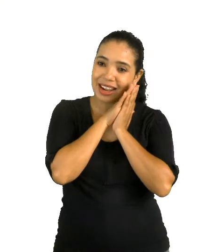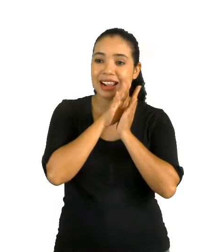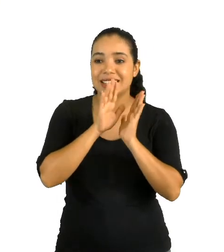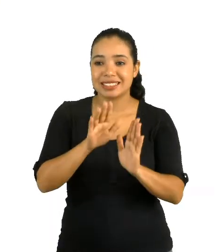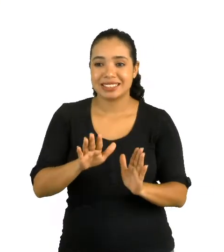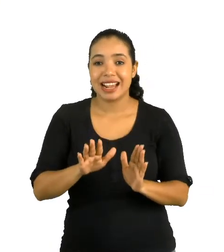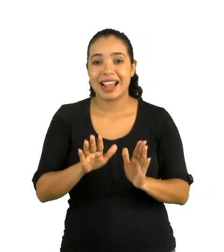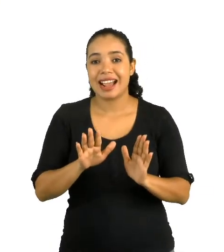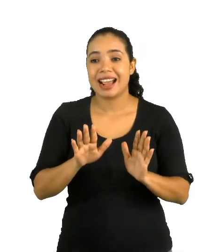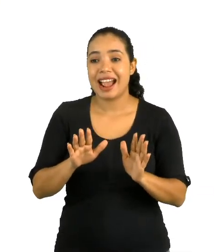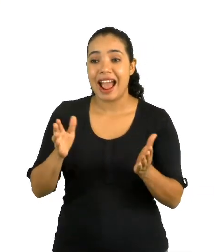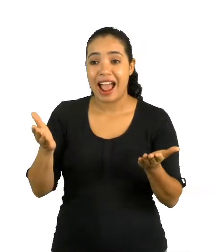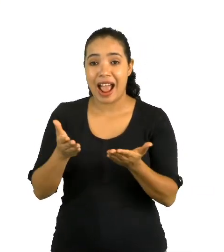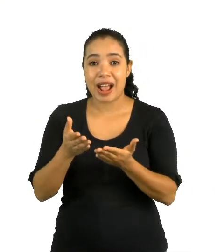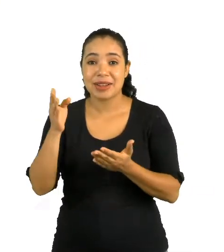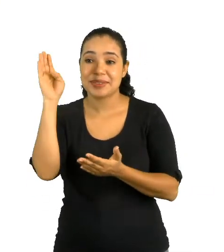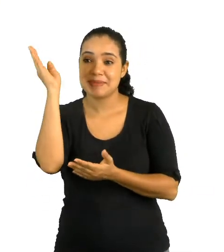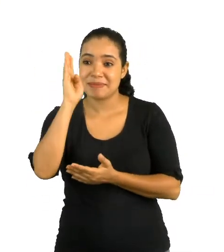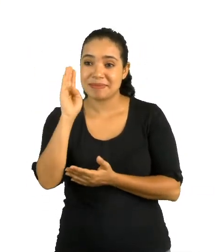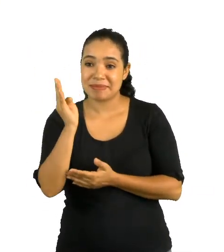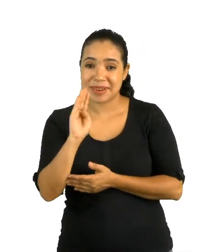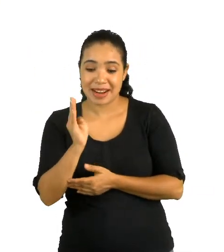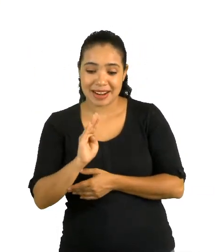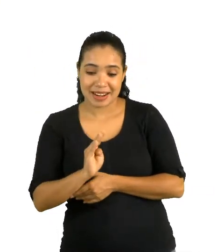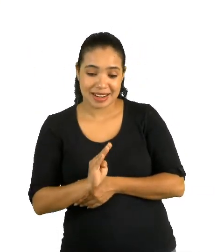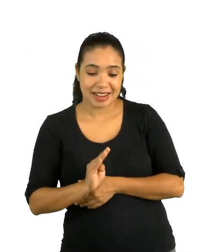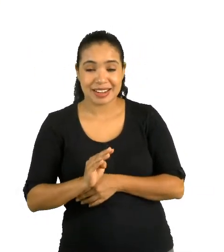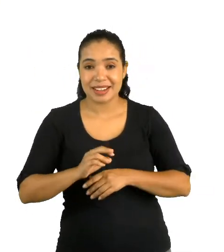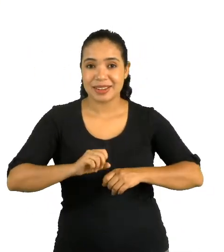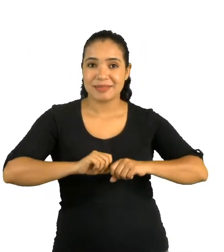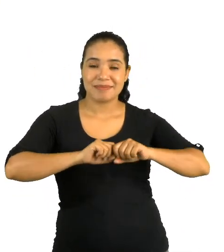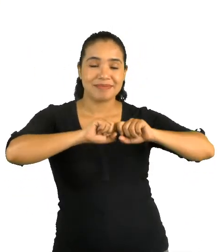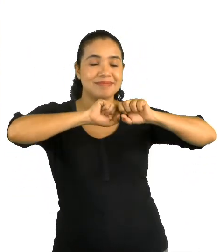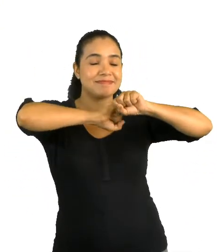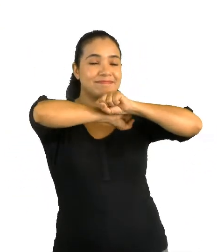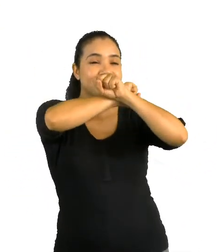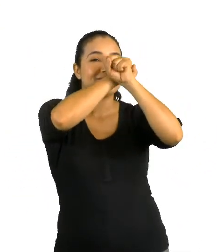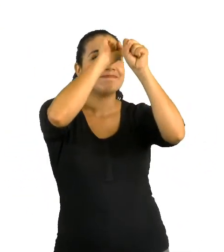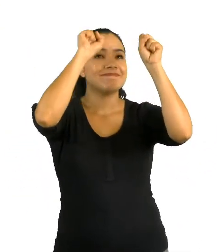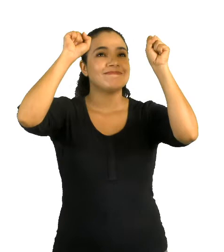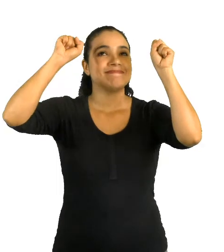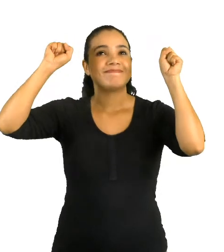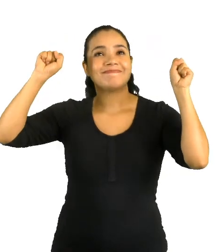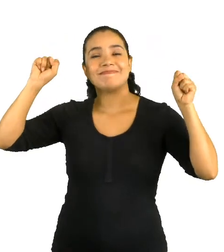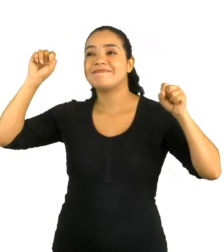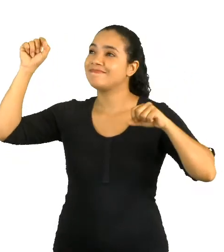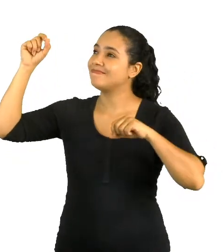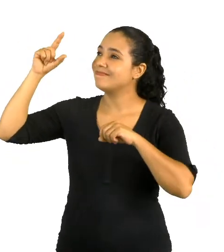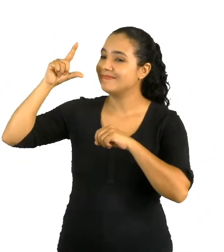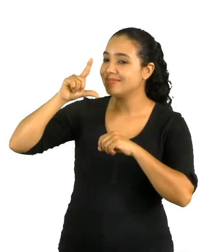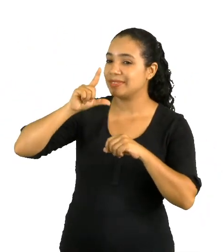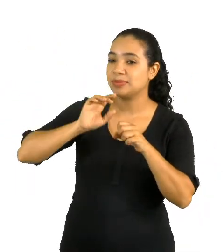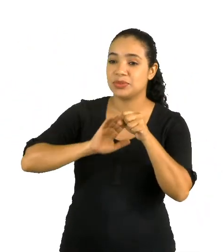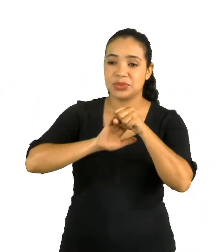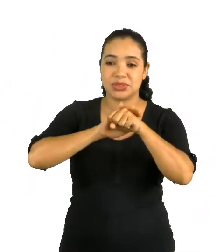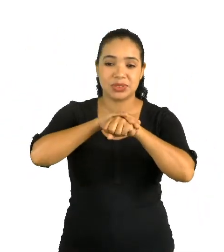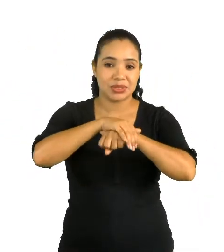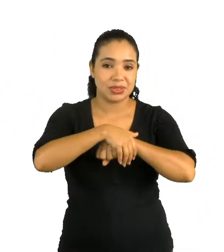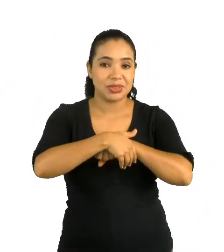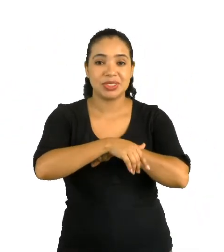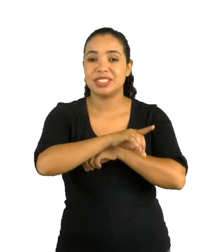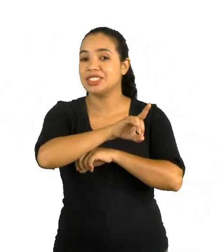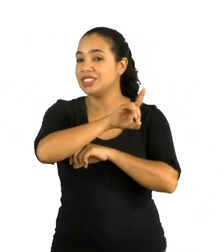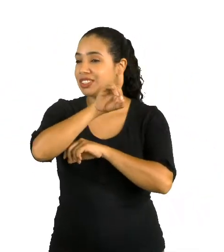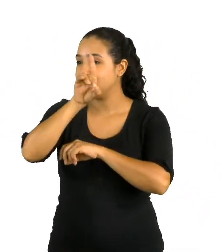a vez do brasileiro amanhecer. Noite e dia, noite e